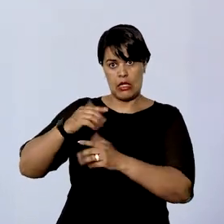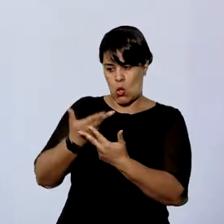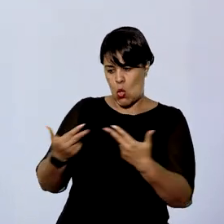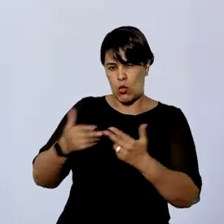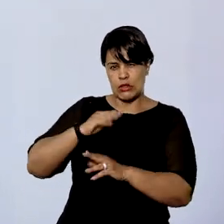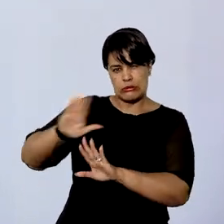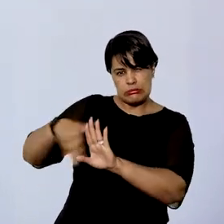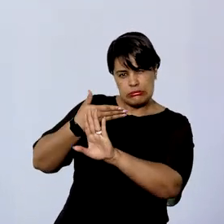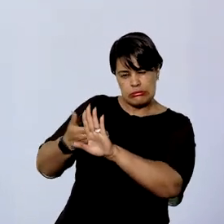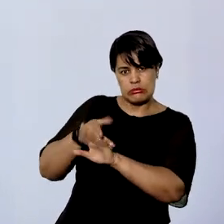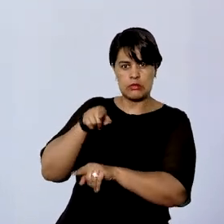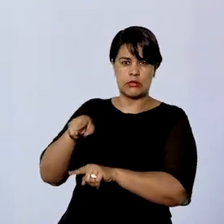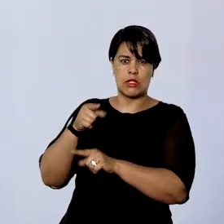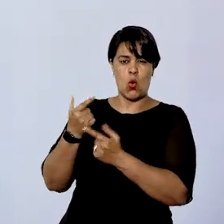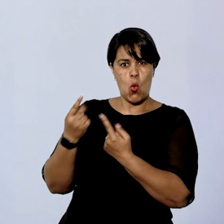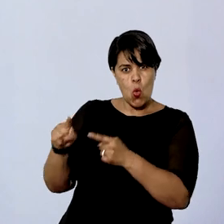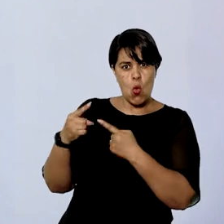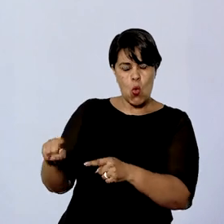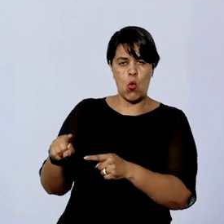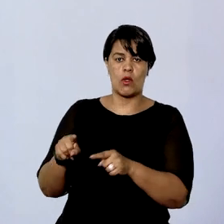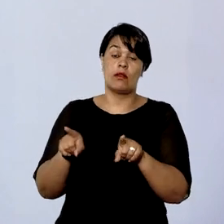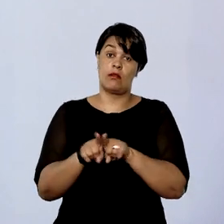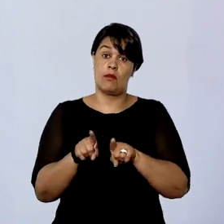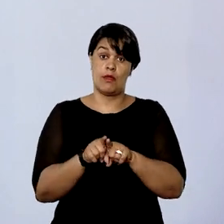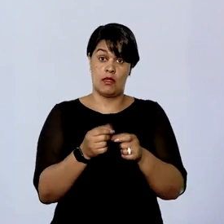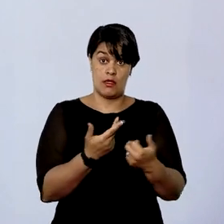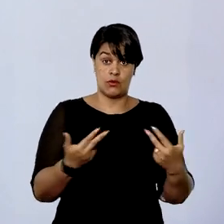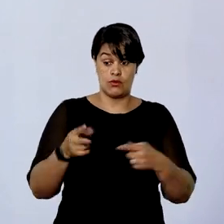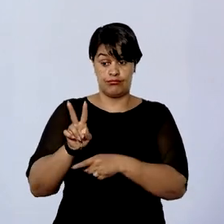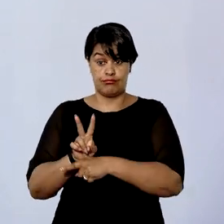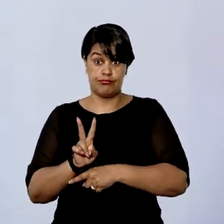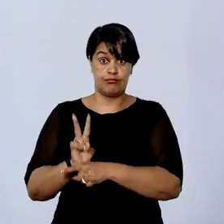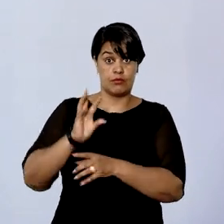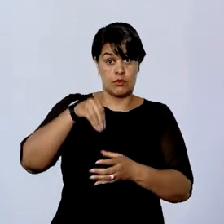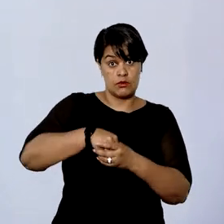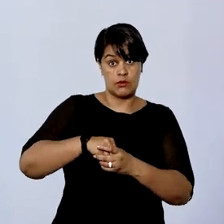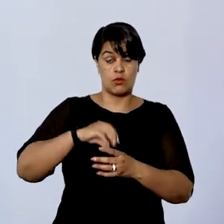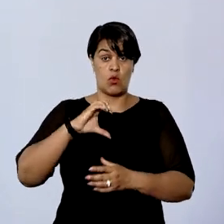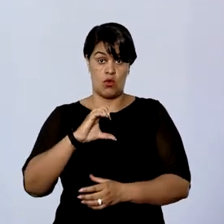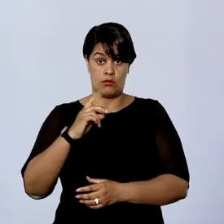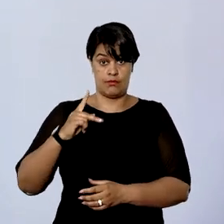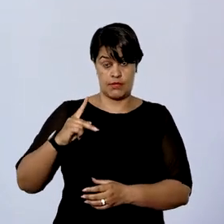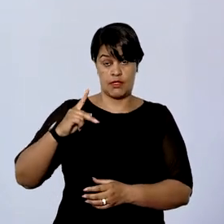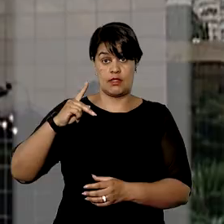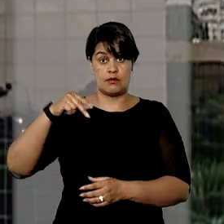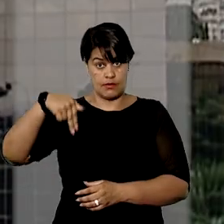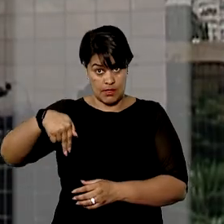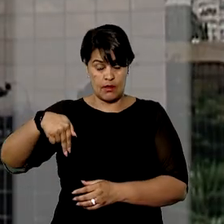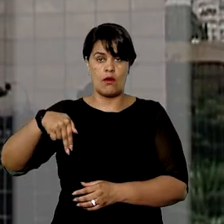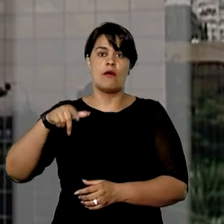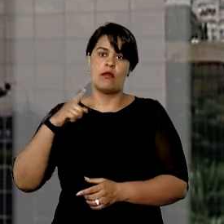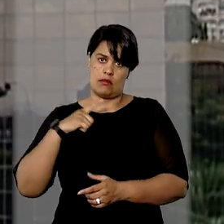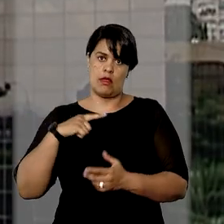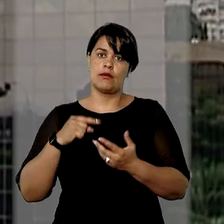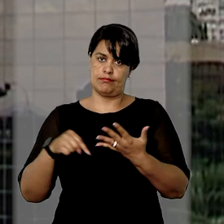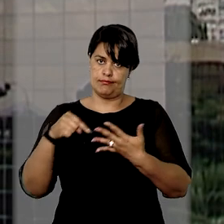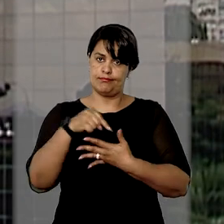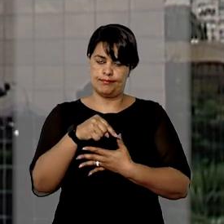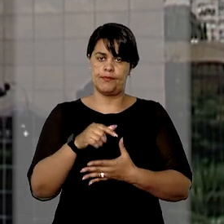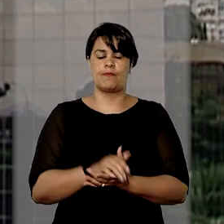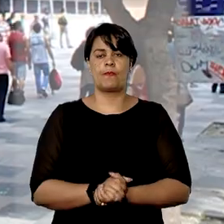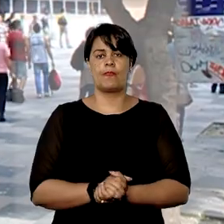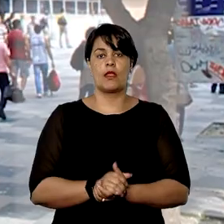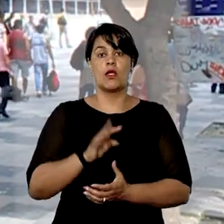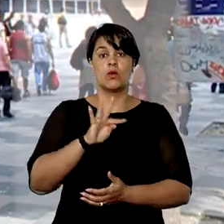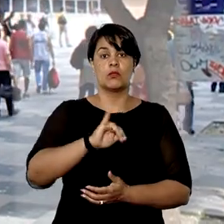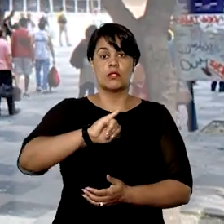e por isso entendeu que as medidas cautelares previstas no Código de Processo Penal seriam adequadas. O Tribunal de Justiça do Rio